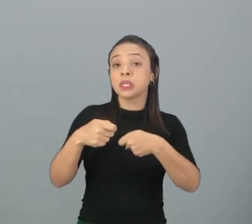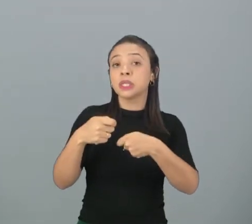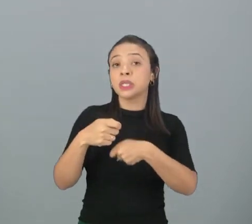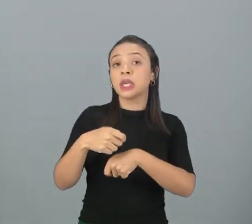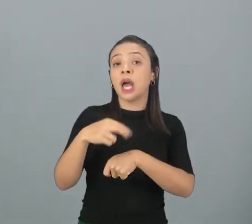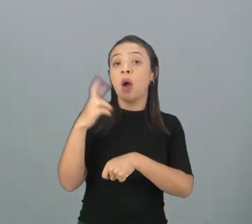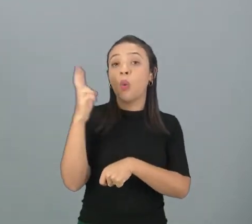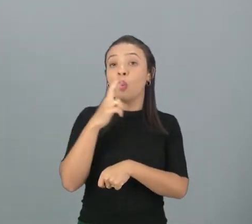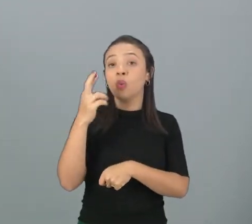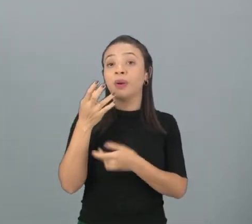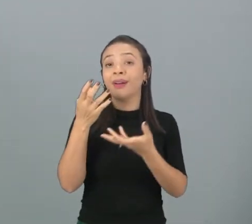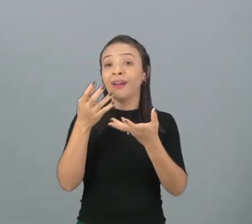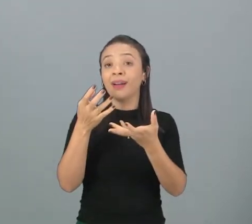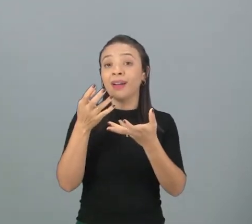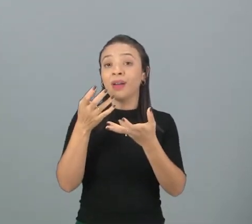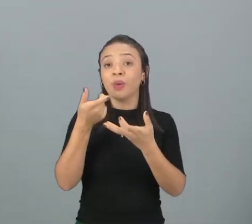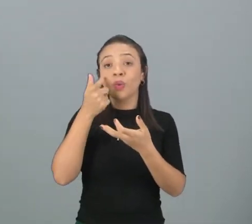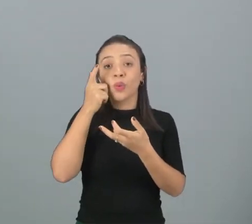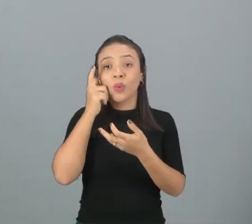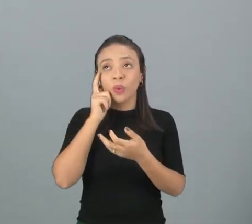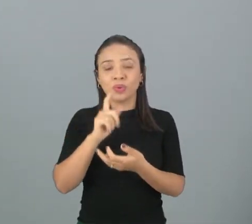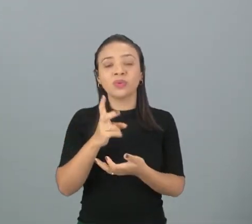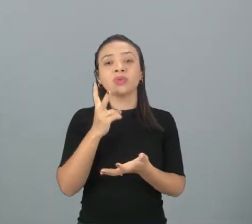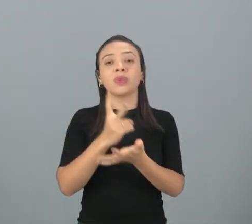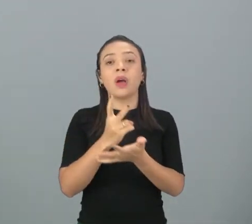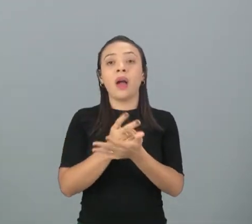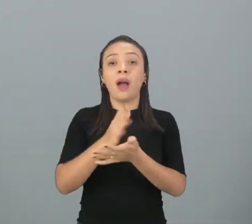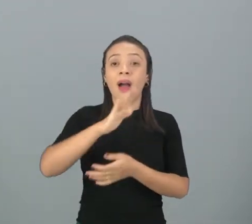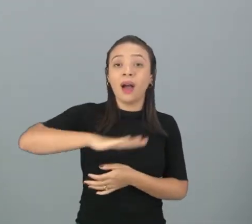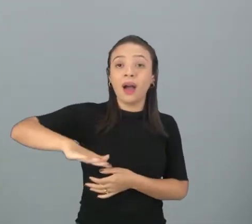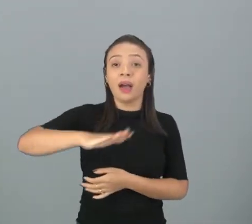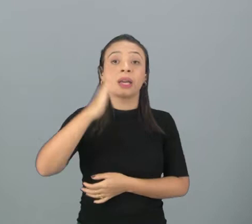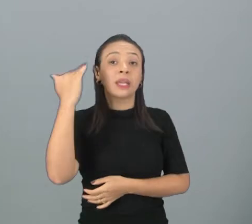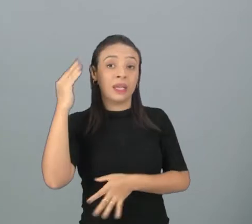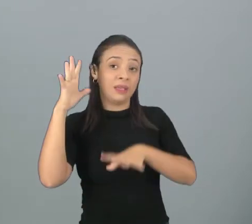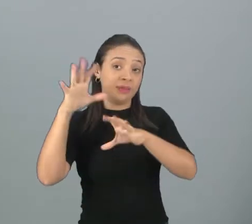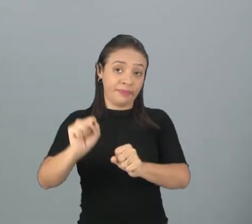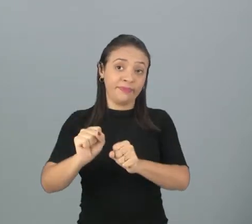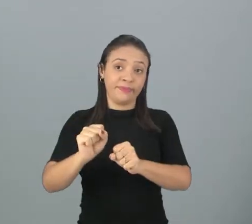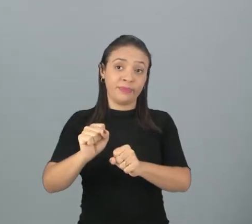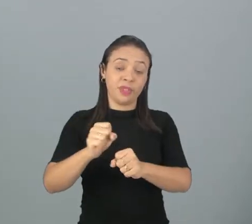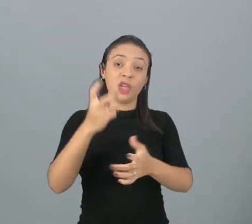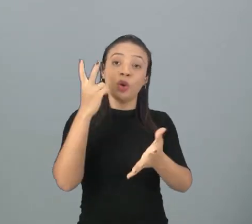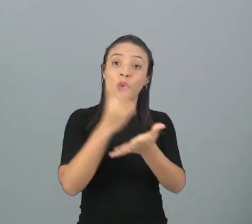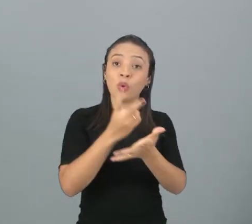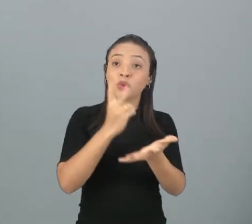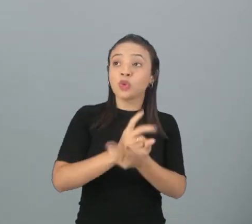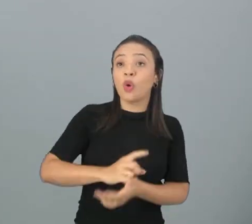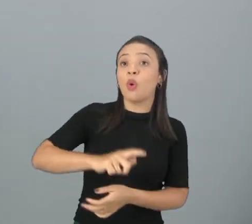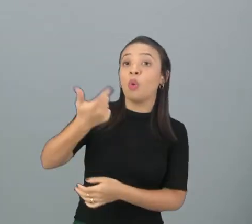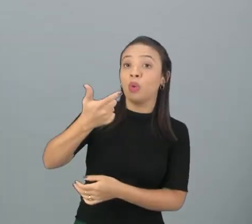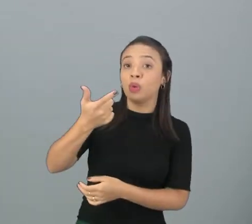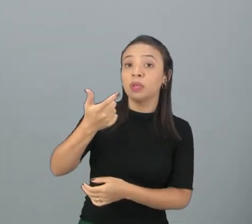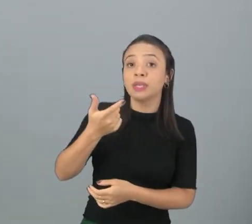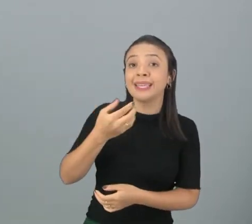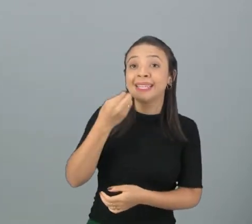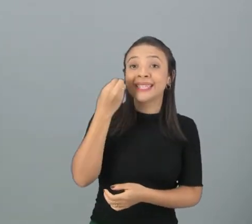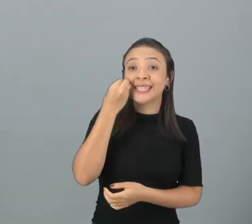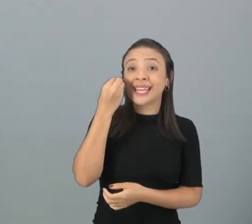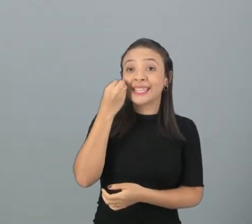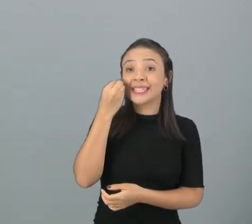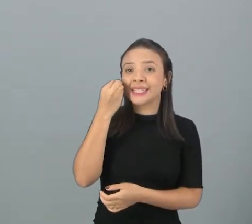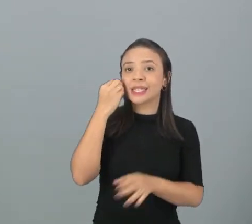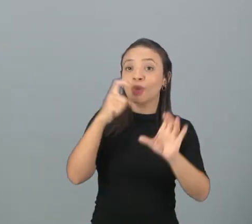garantir a área que ela ocupou e manter outras que ela está tentando que se